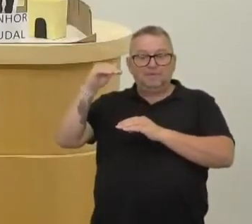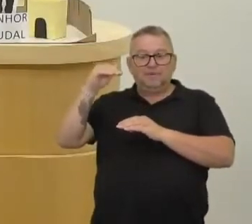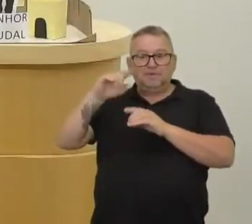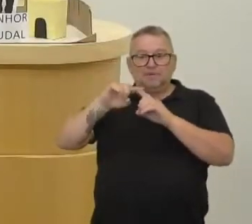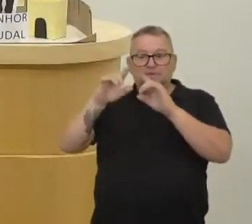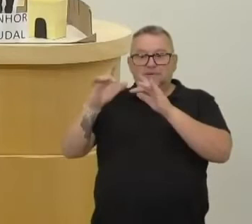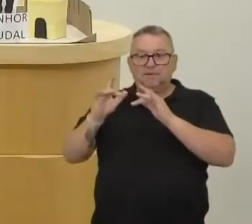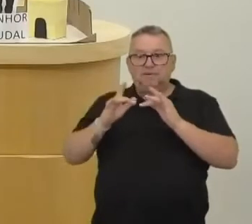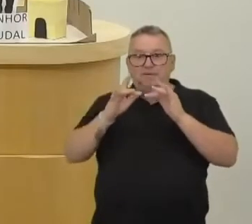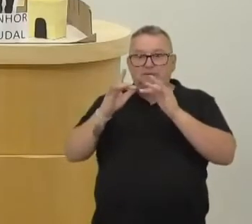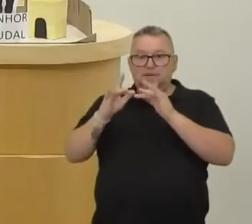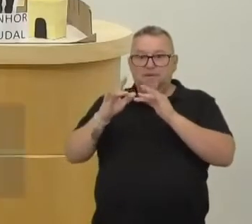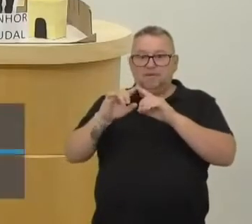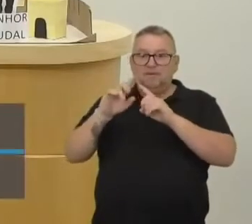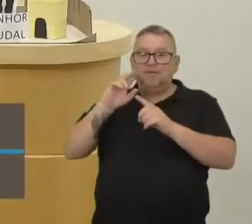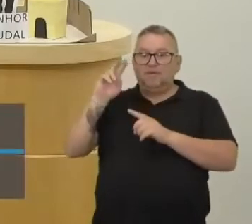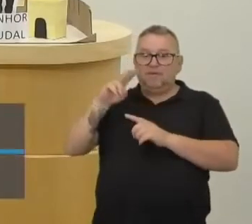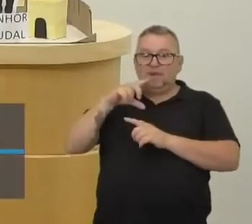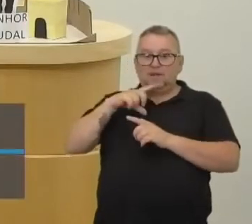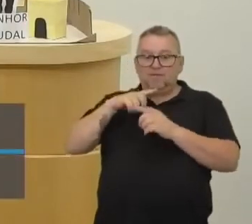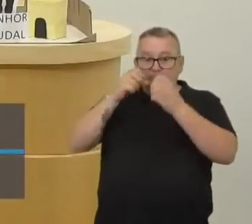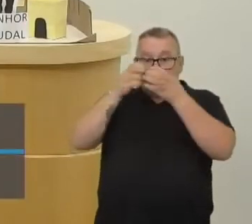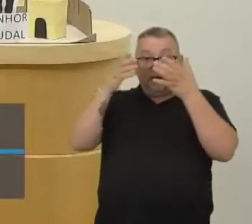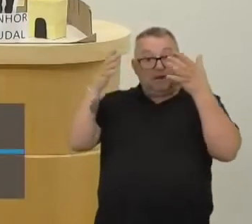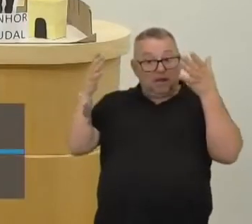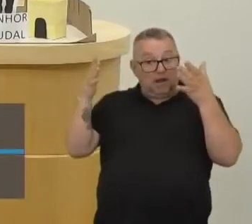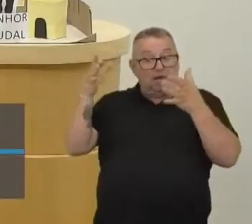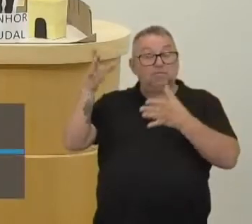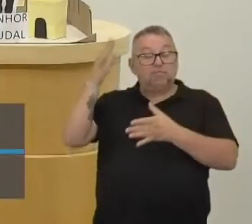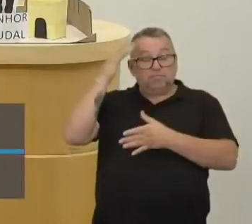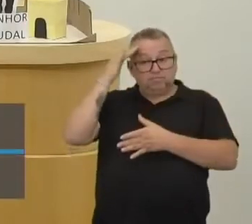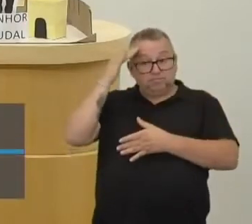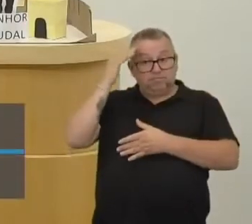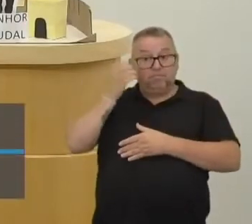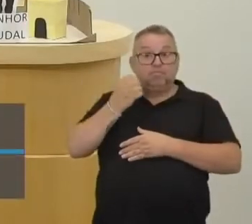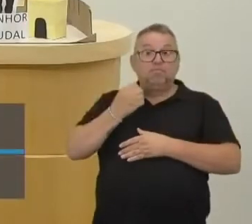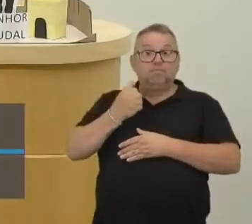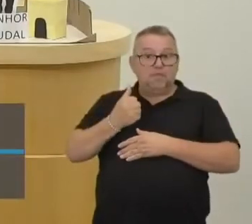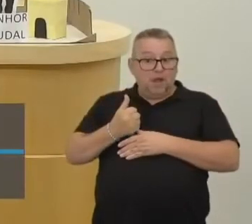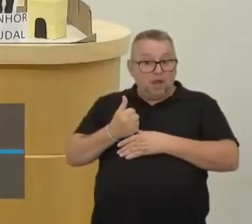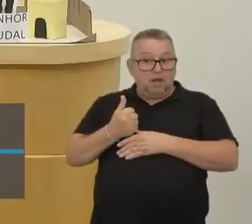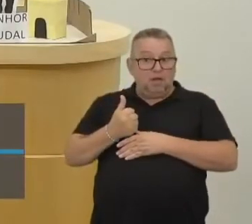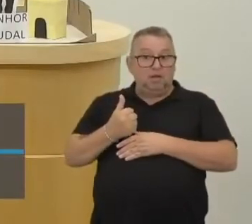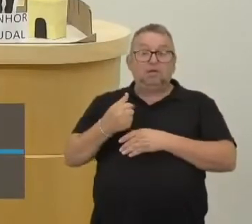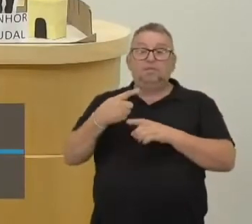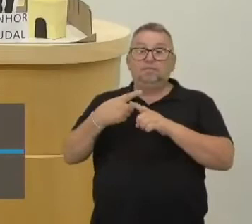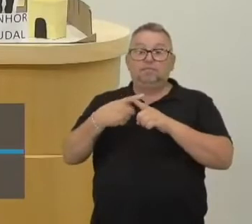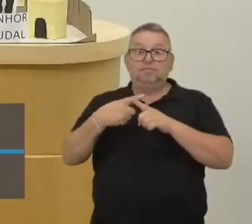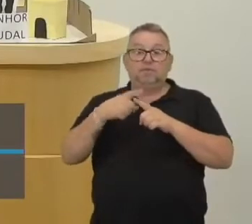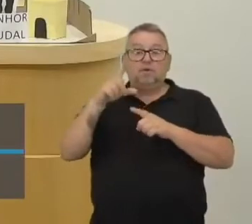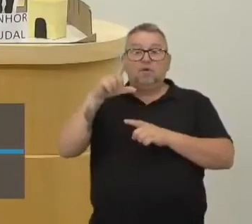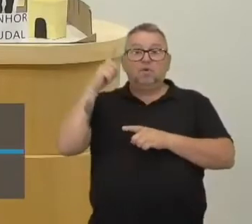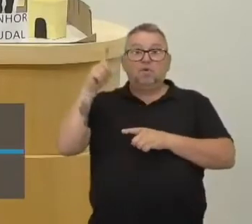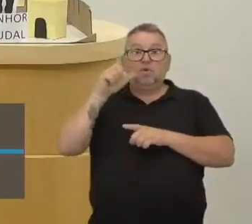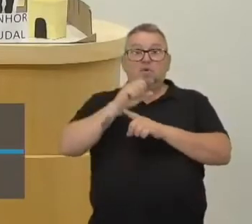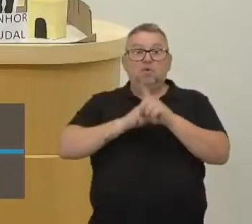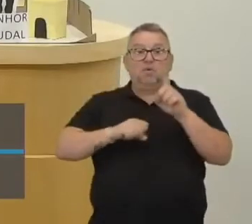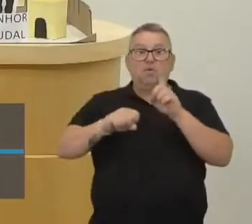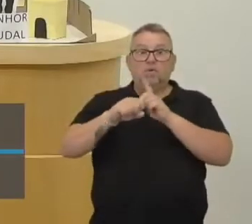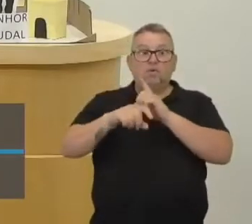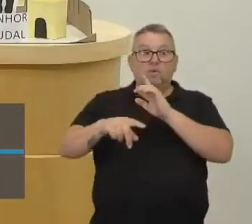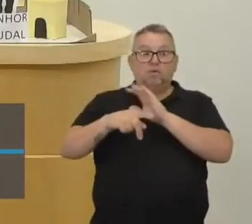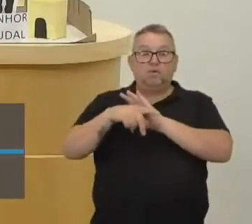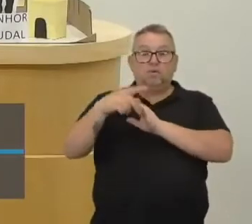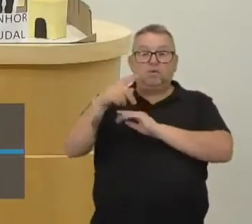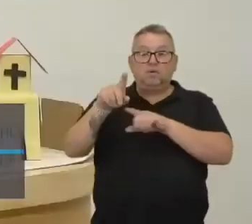relação de suzerania e vassalagem tem que ficar bem claro pra vocês. Por quê? Essa é a lógica social do feudalismo.